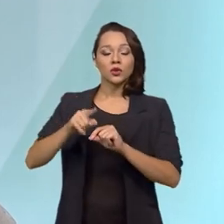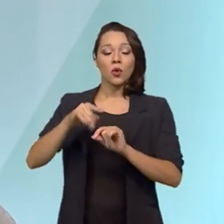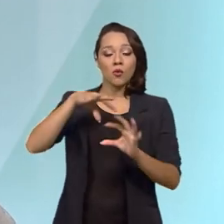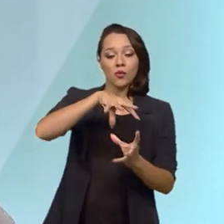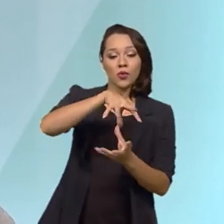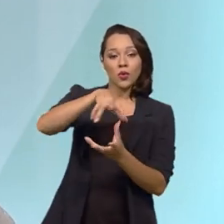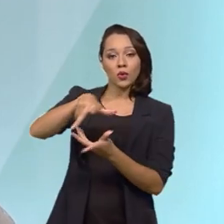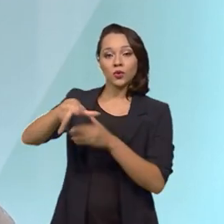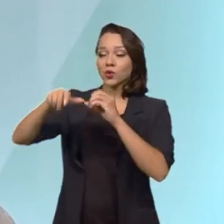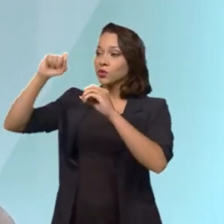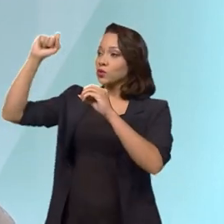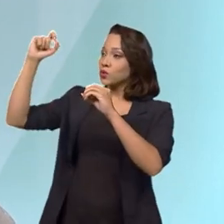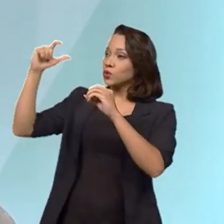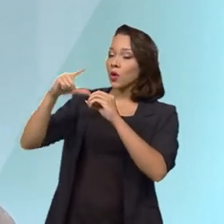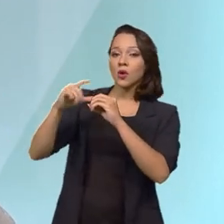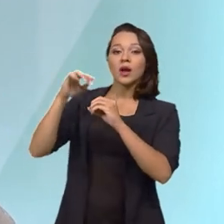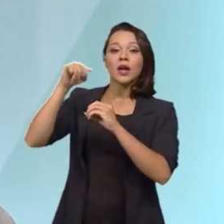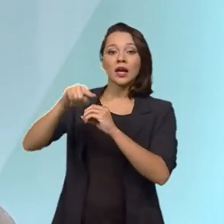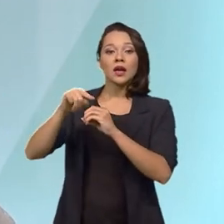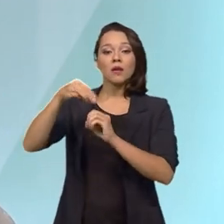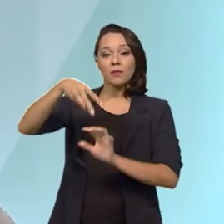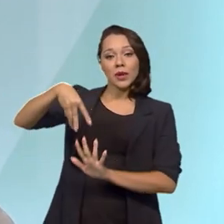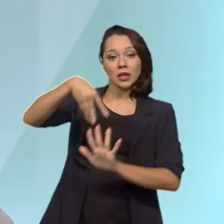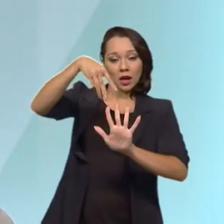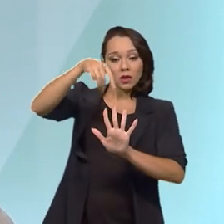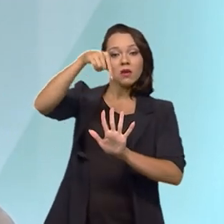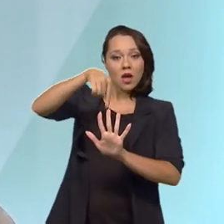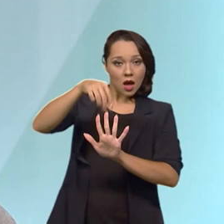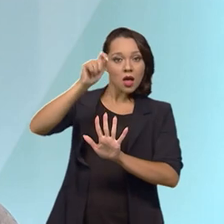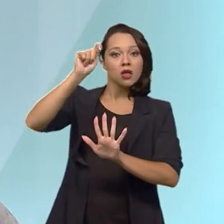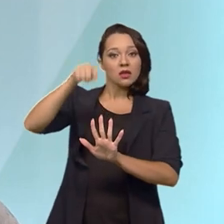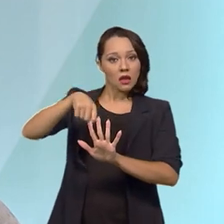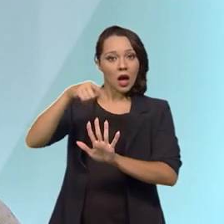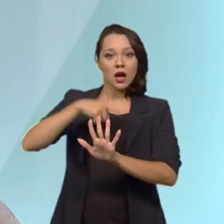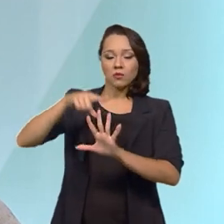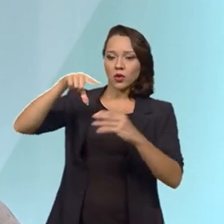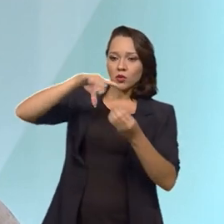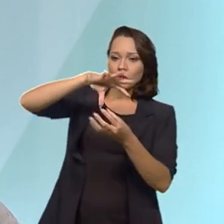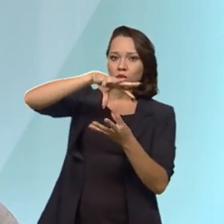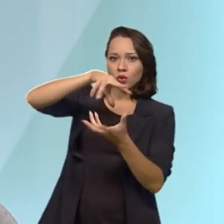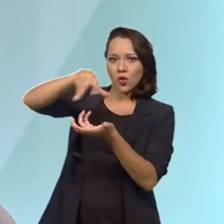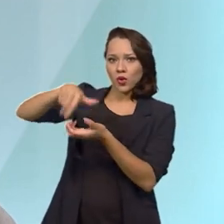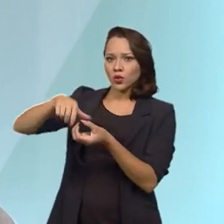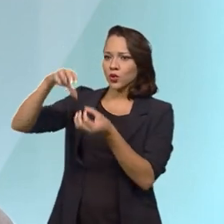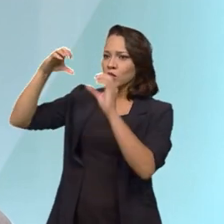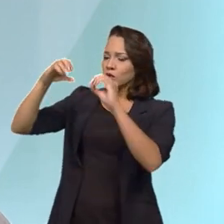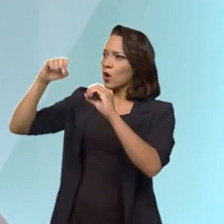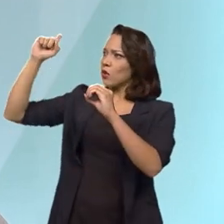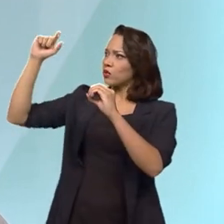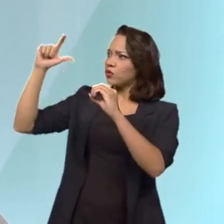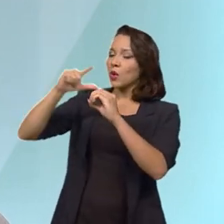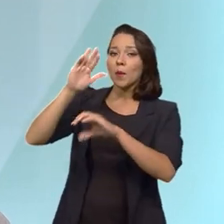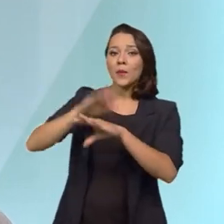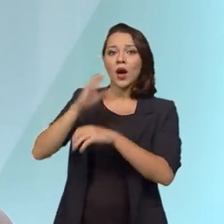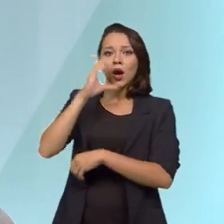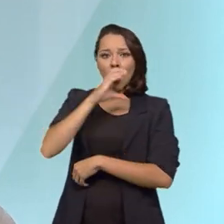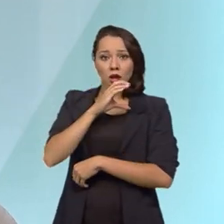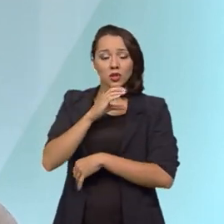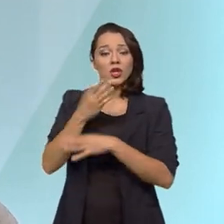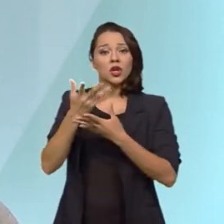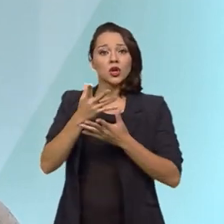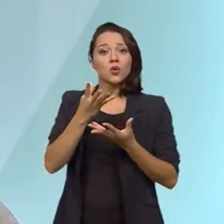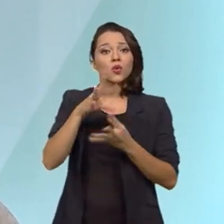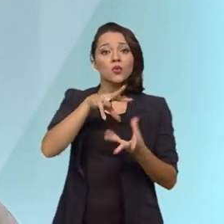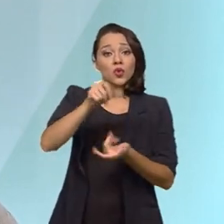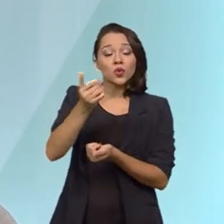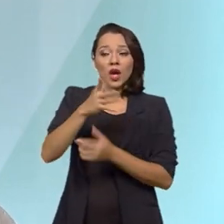gases considerados de efeito estufa que o mundo procura reduzir as suas emissões. Qual